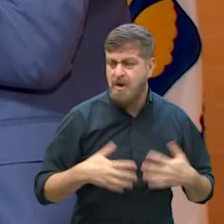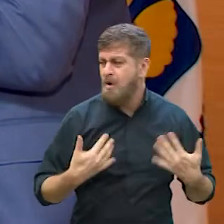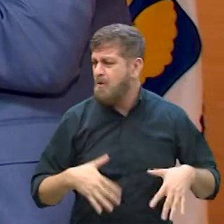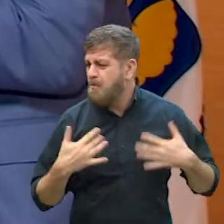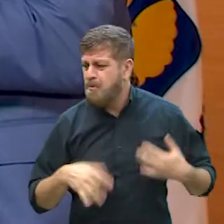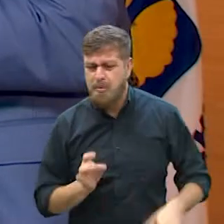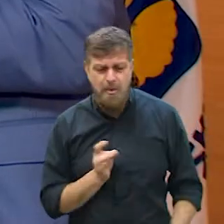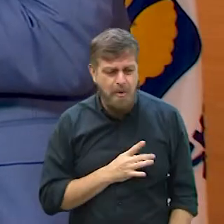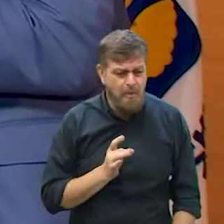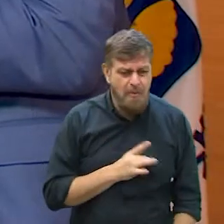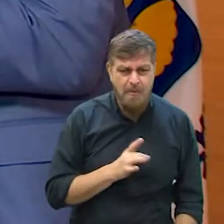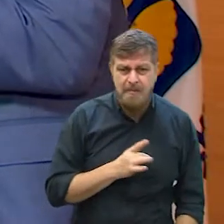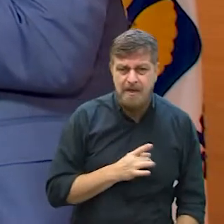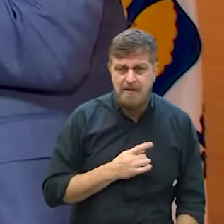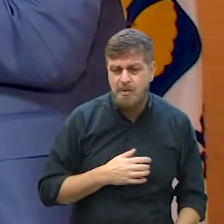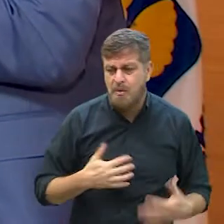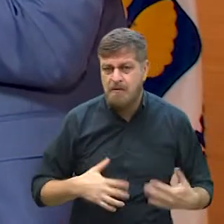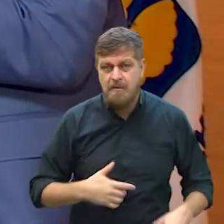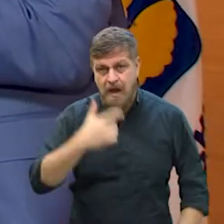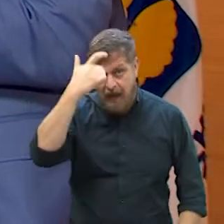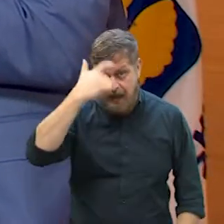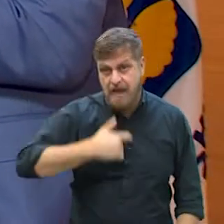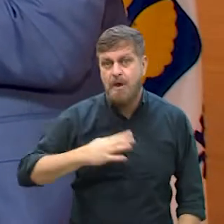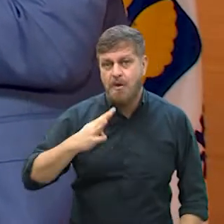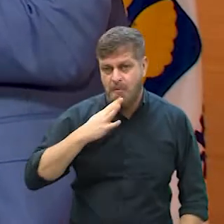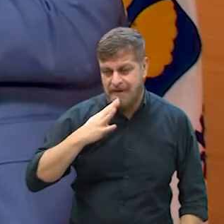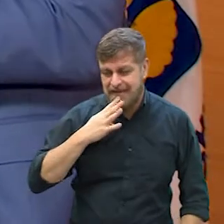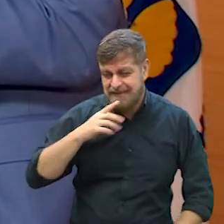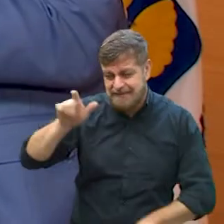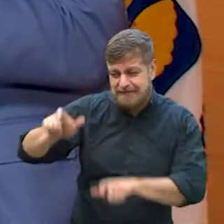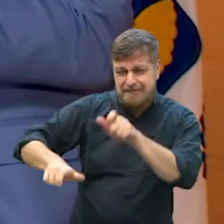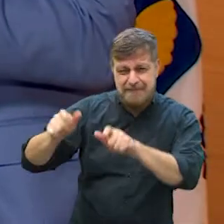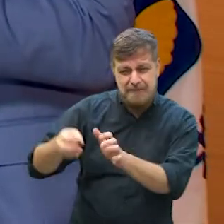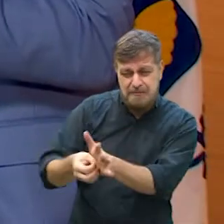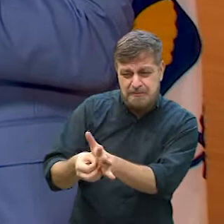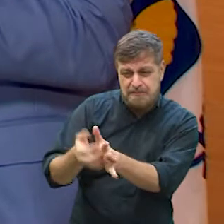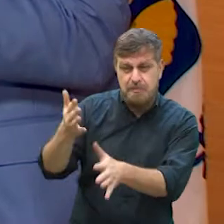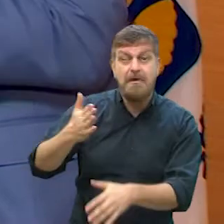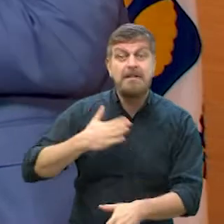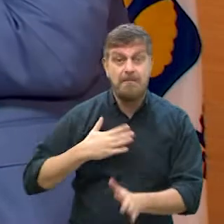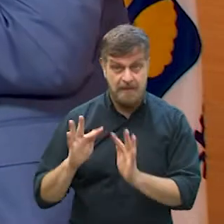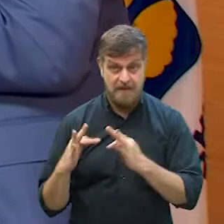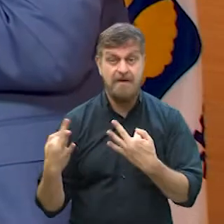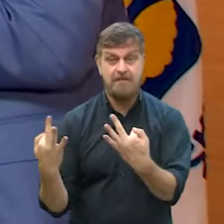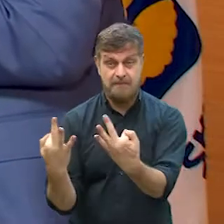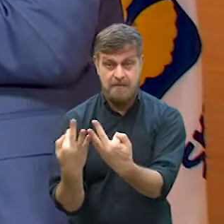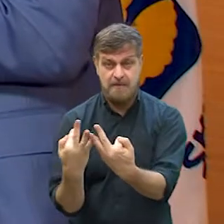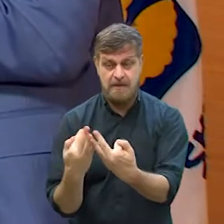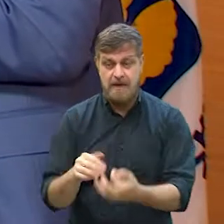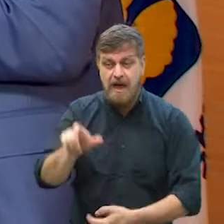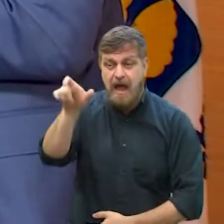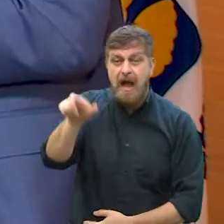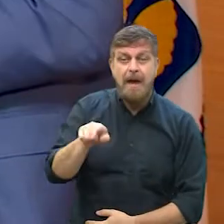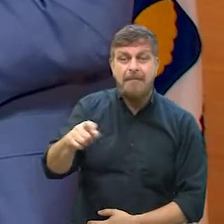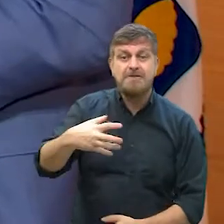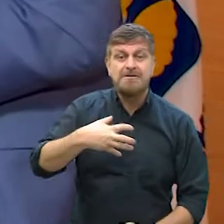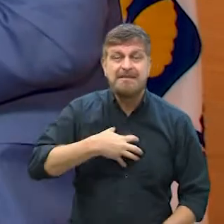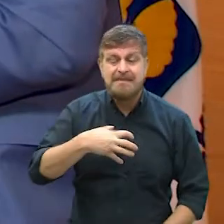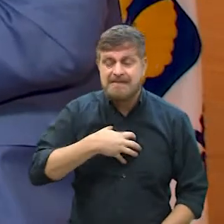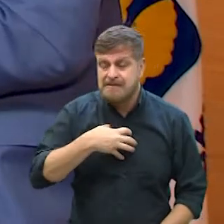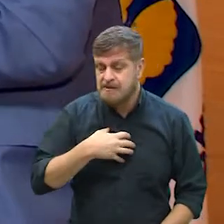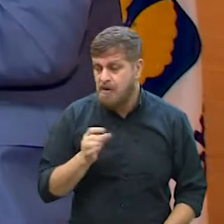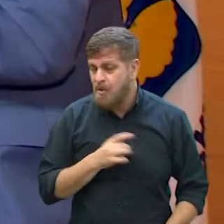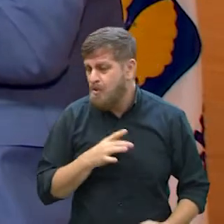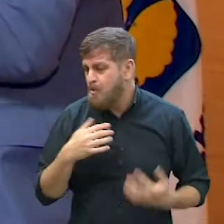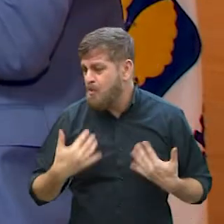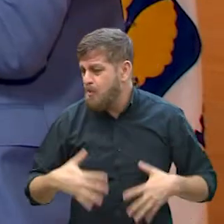fica totalmente fragilizada, né? Eu sei porque eu tive vários casos, inclusive, na família, em que a pessoa, ela se